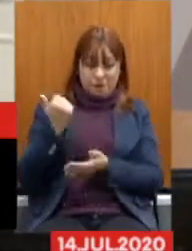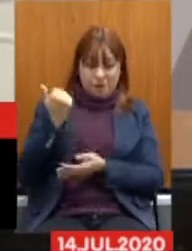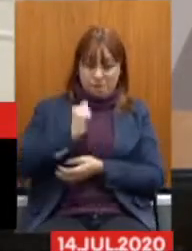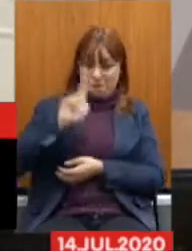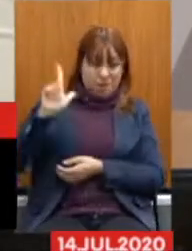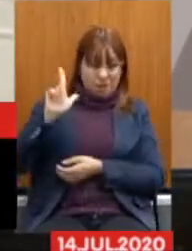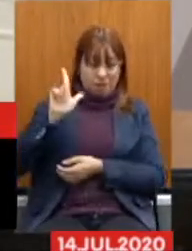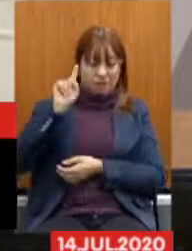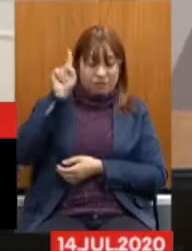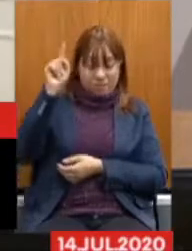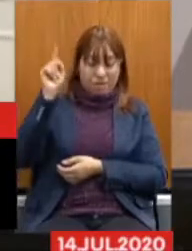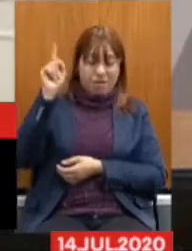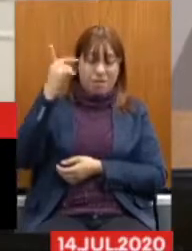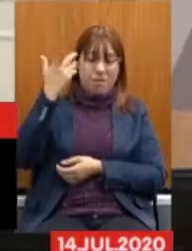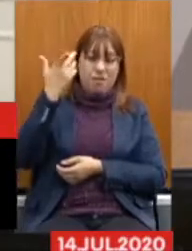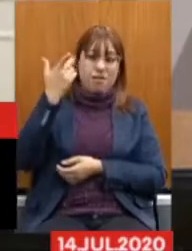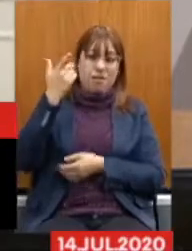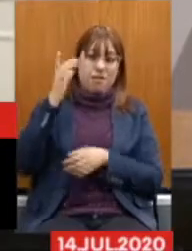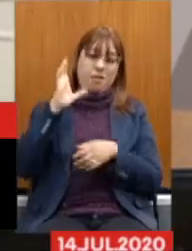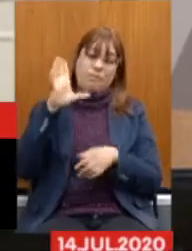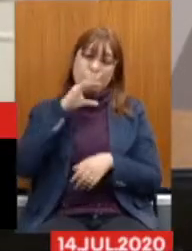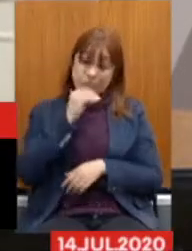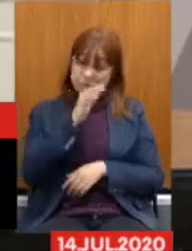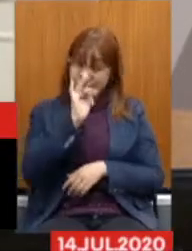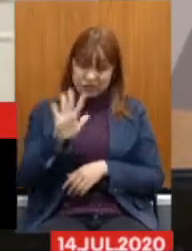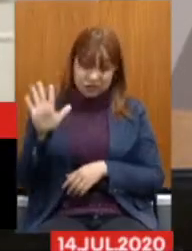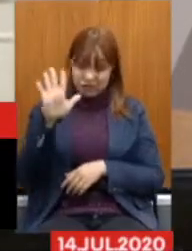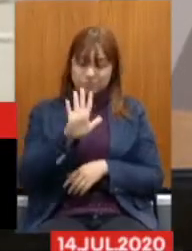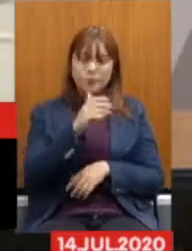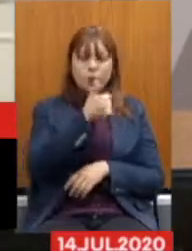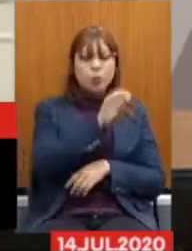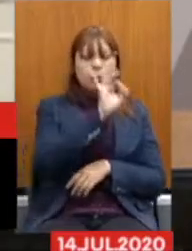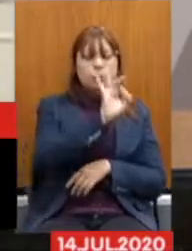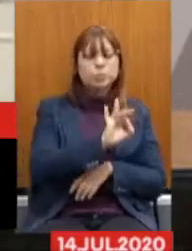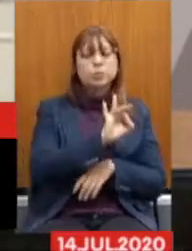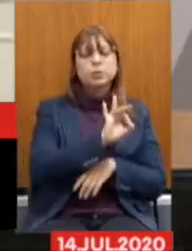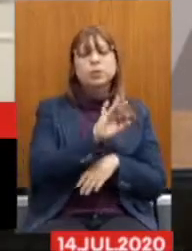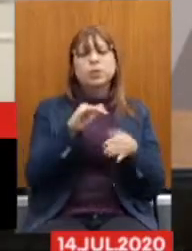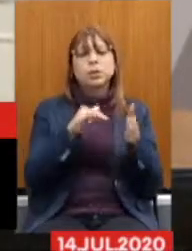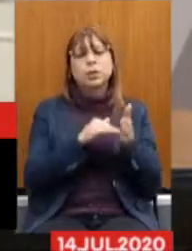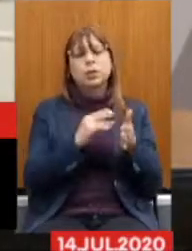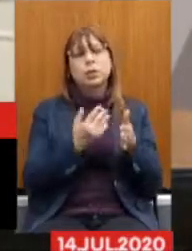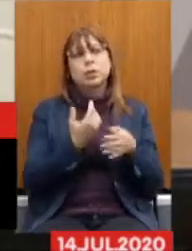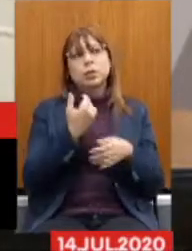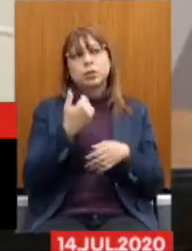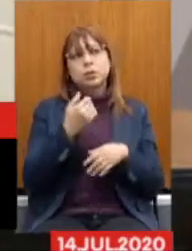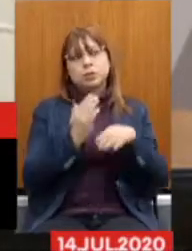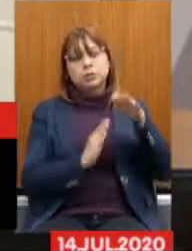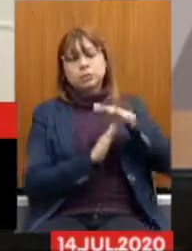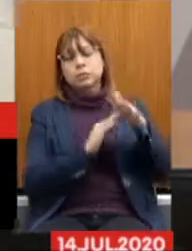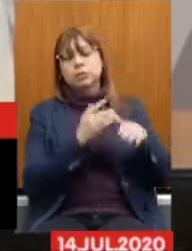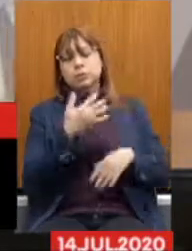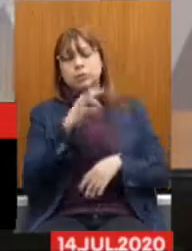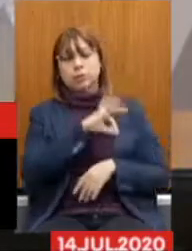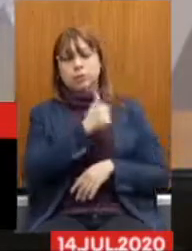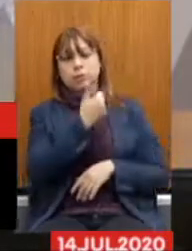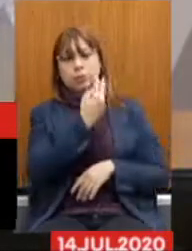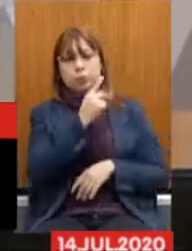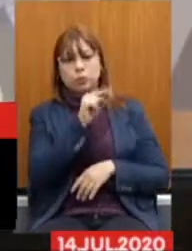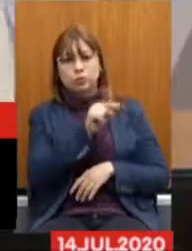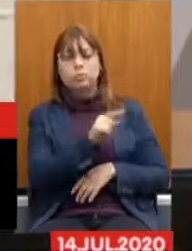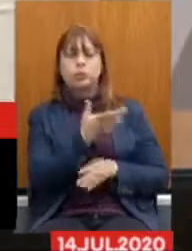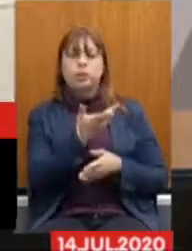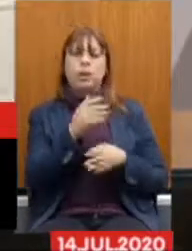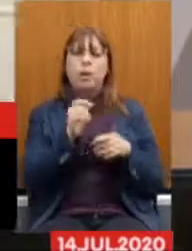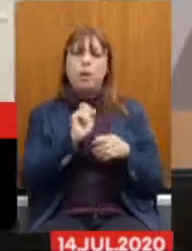manter 11% Para quem ganha Até 2 mil E aumentar Para 12 13 14 Nas faixas